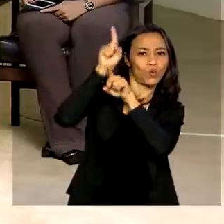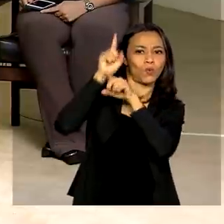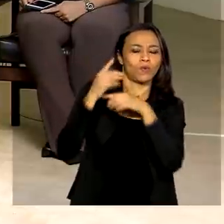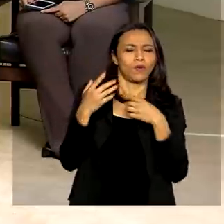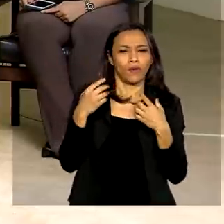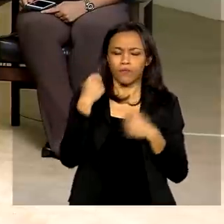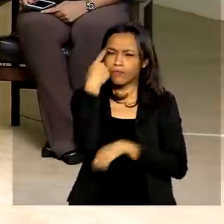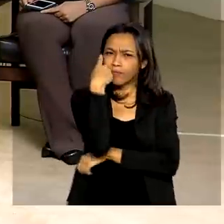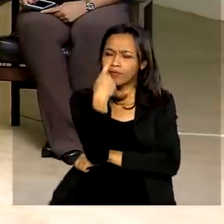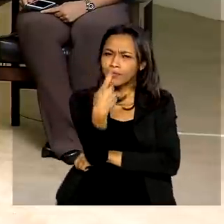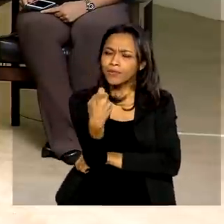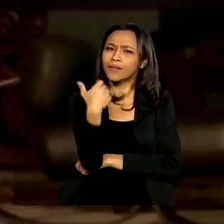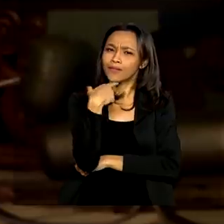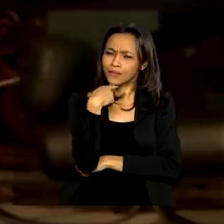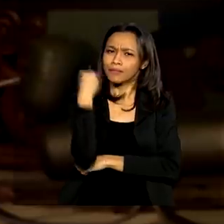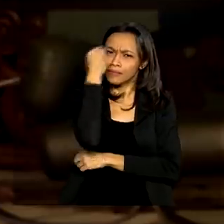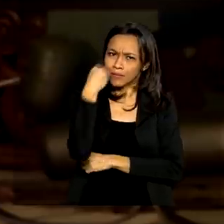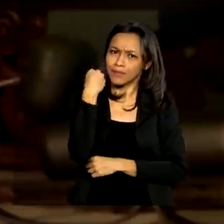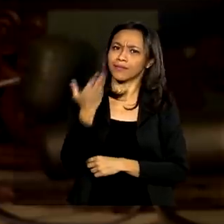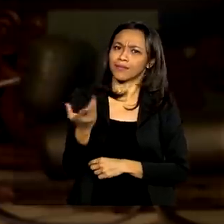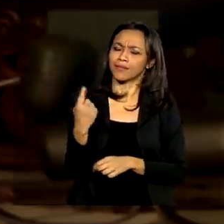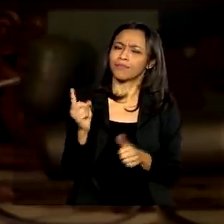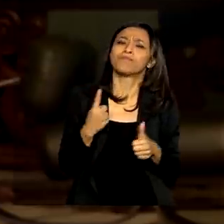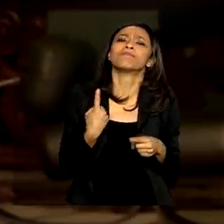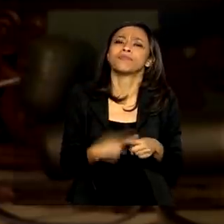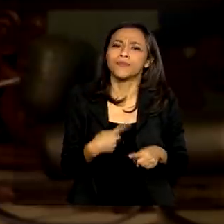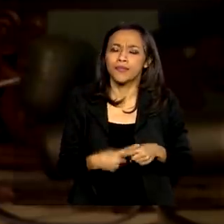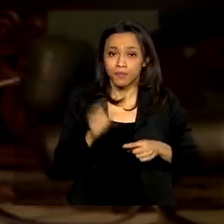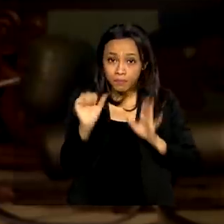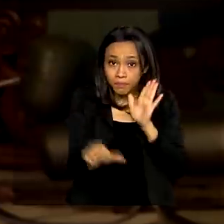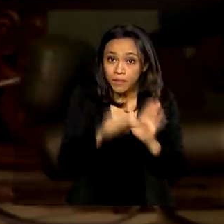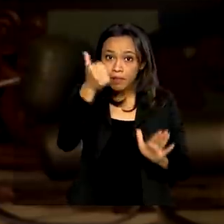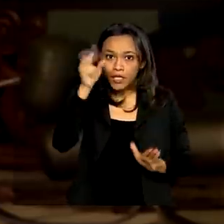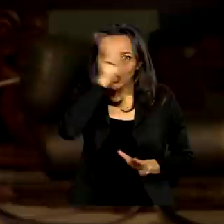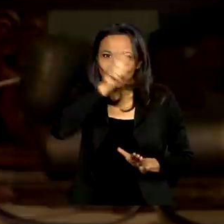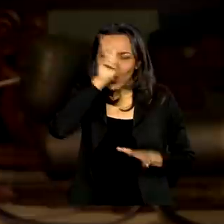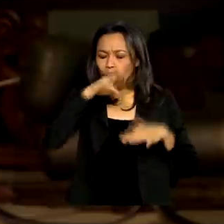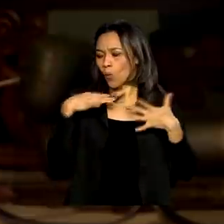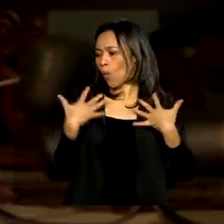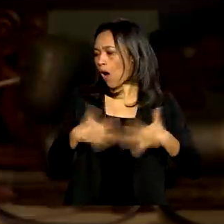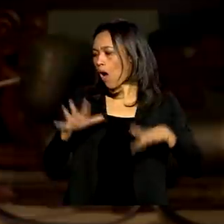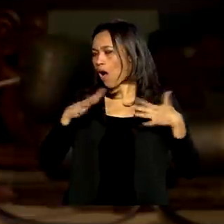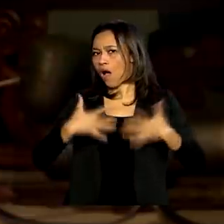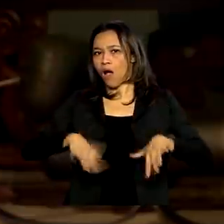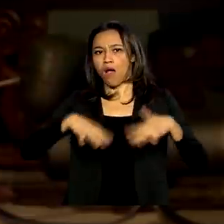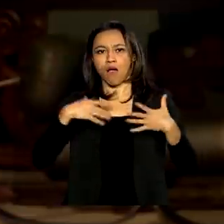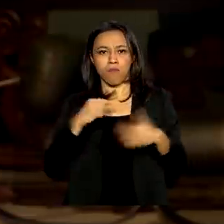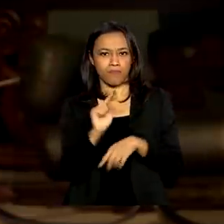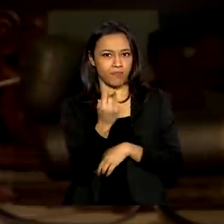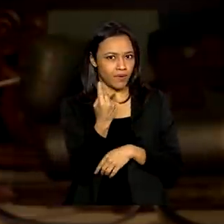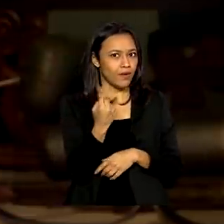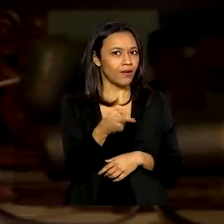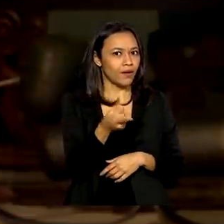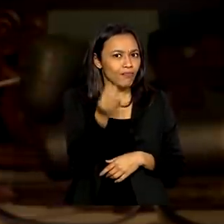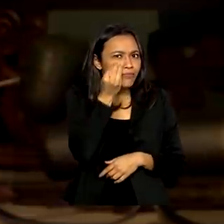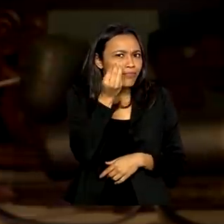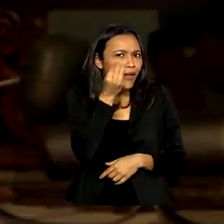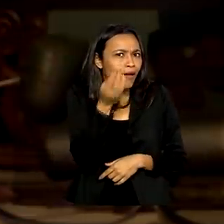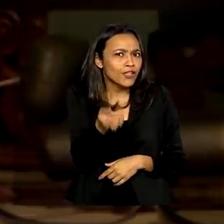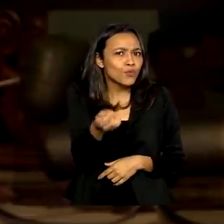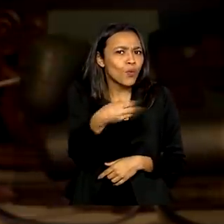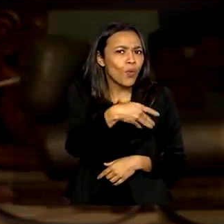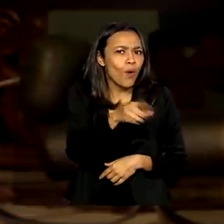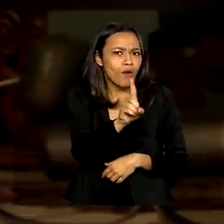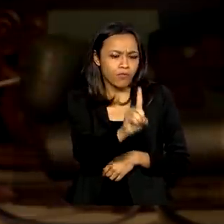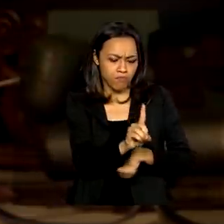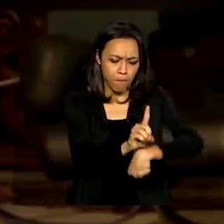interessante por várias razões. Primeiro, porque é um lançamento histórico, né, esse é um primeiro ponto, é um teste de uma nova espaçonave,